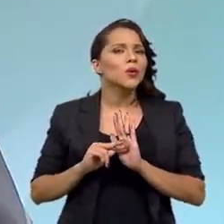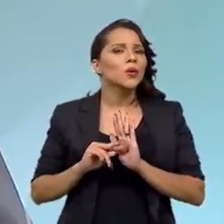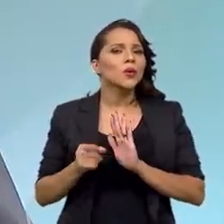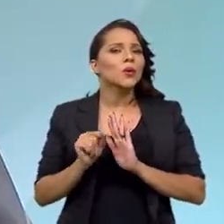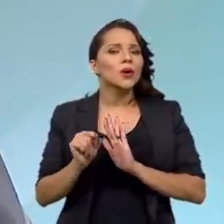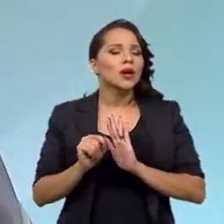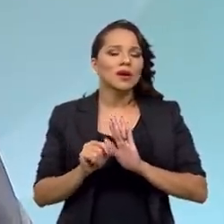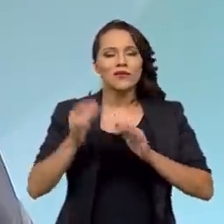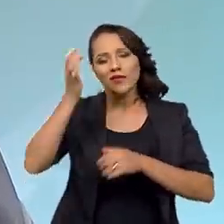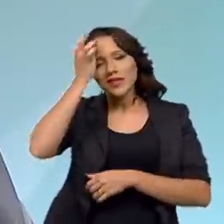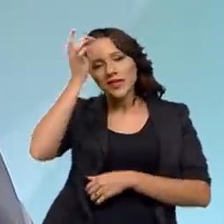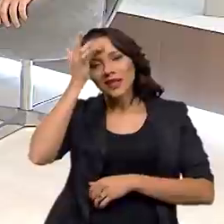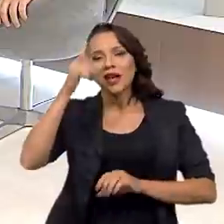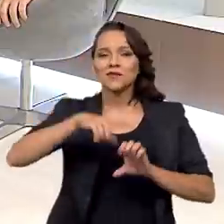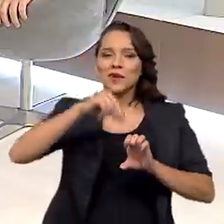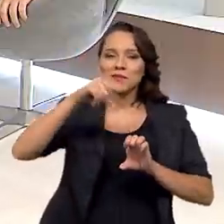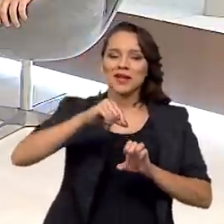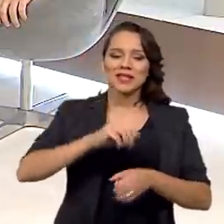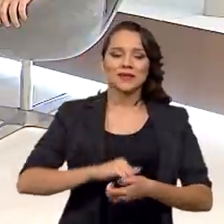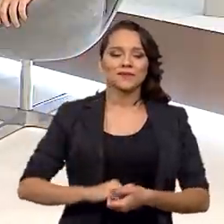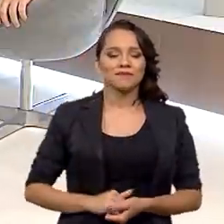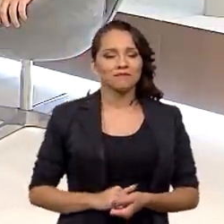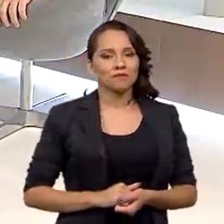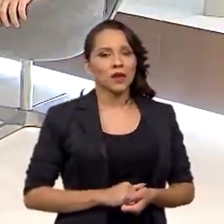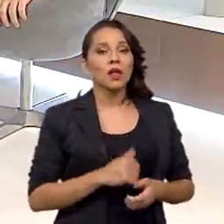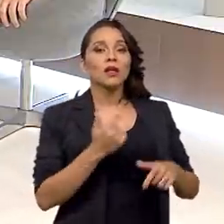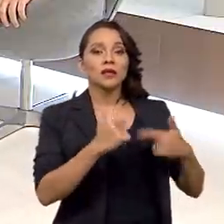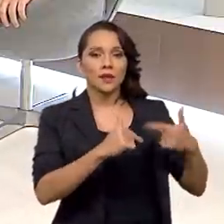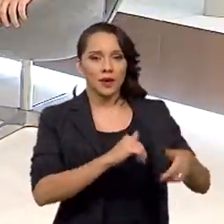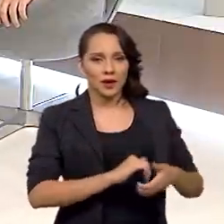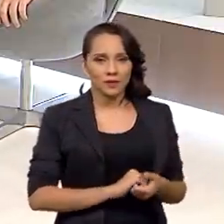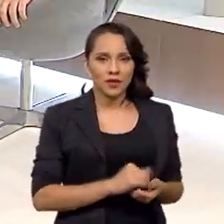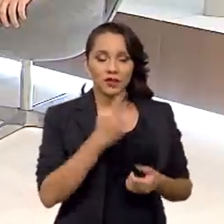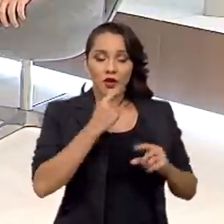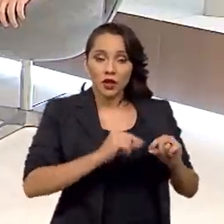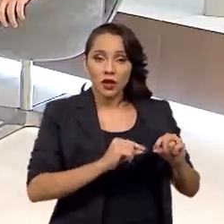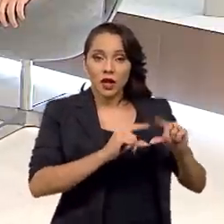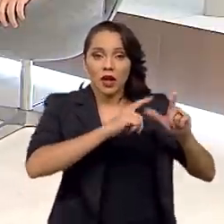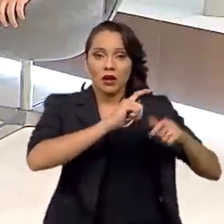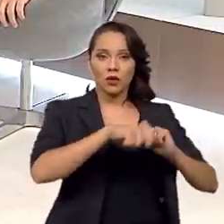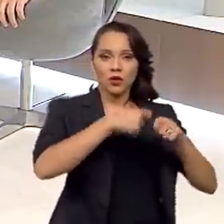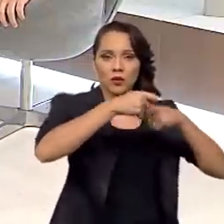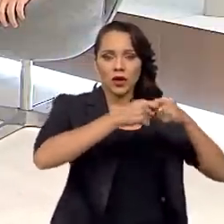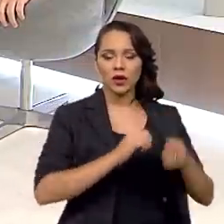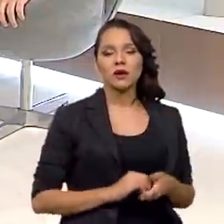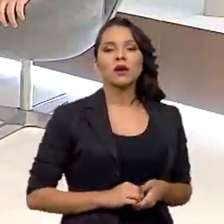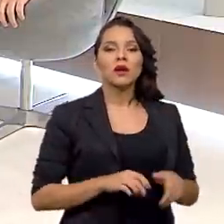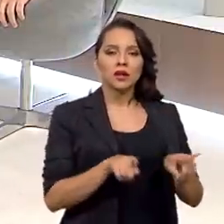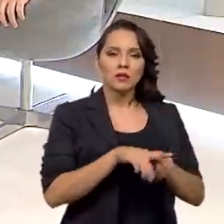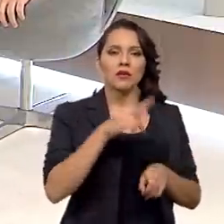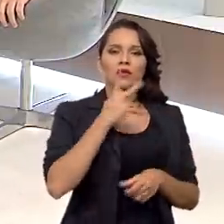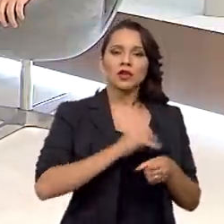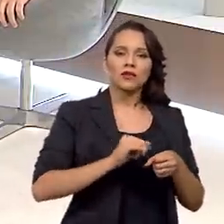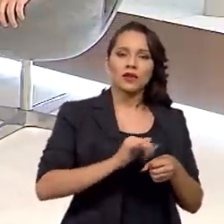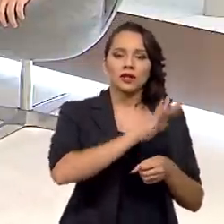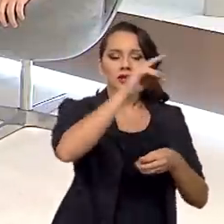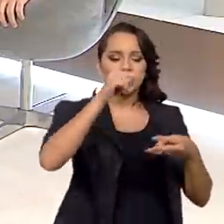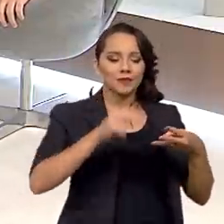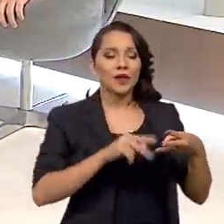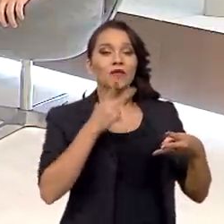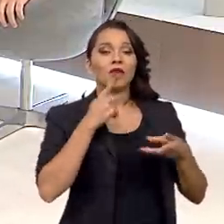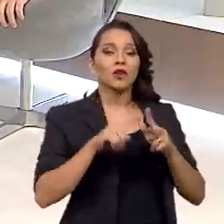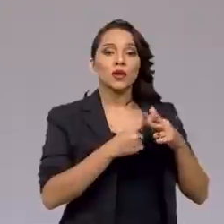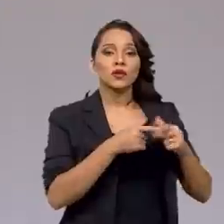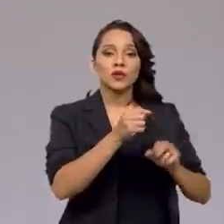facilidade de empreender. Empregos. A gente falou de crescimento da economia, falamos da inflação, falamos do